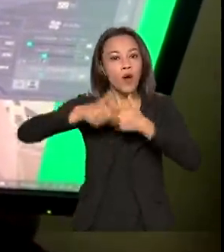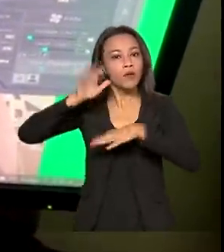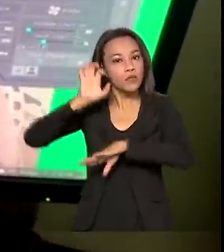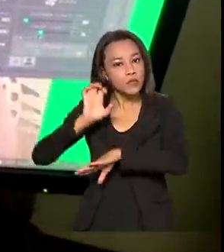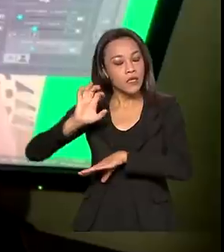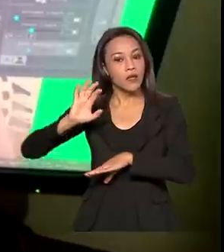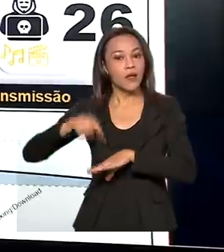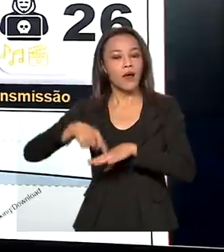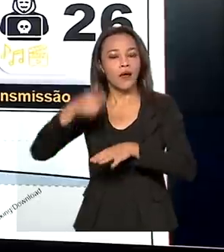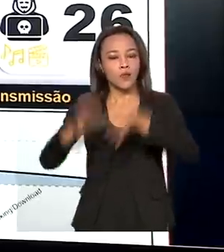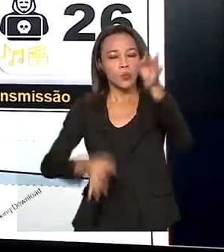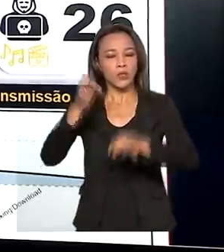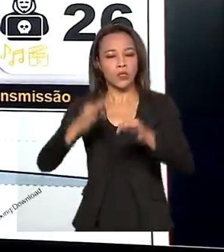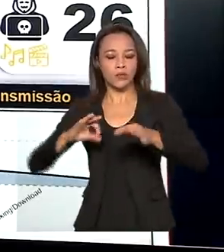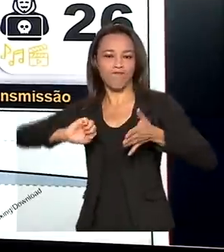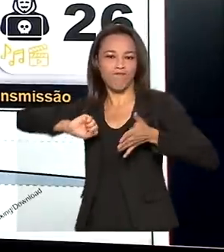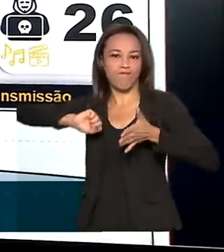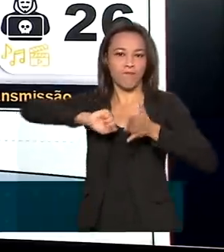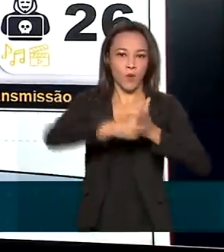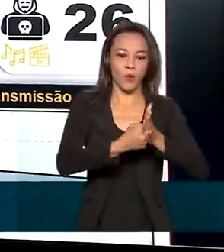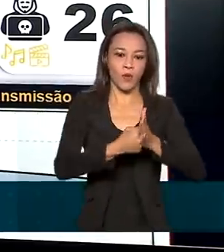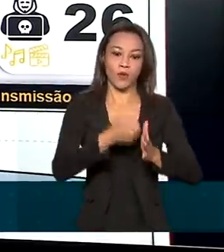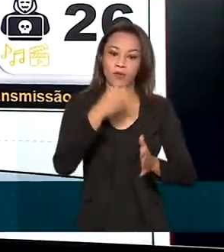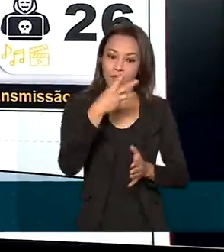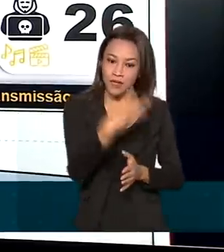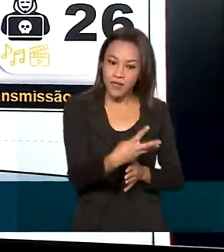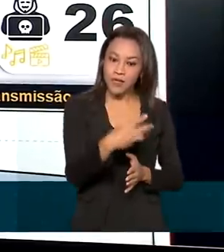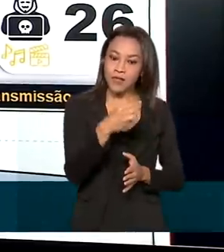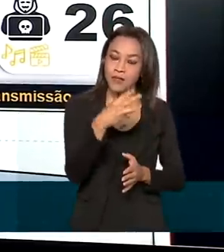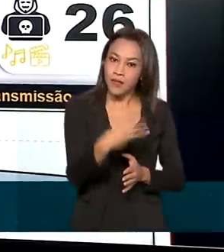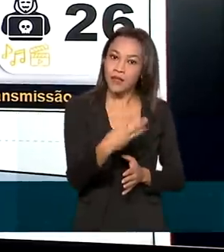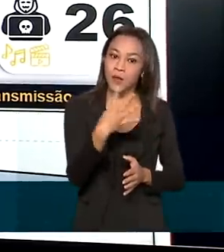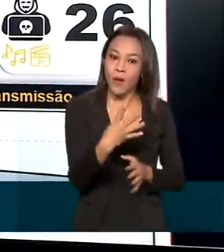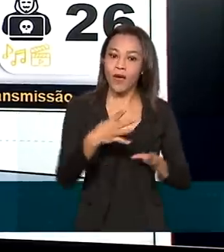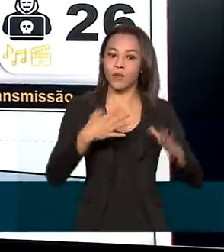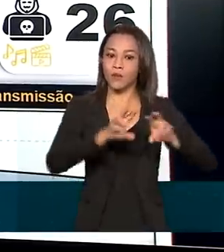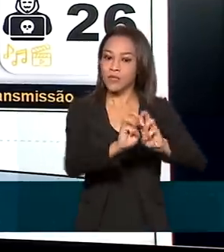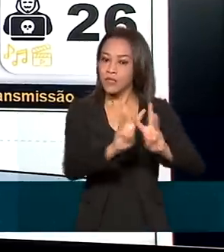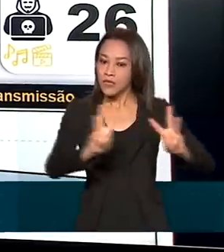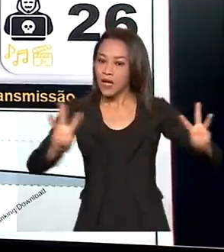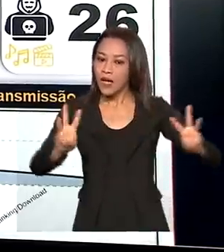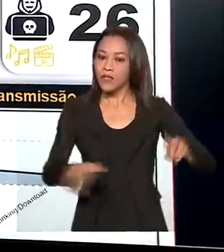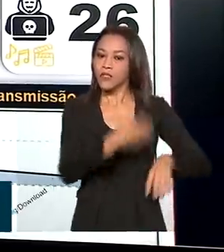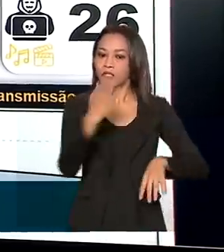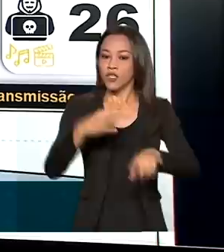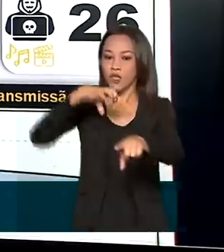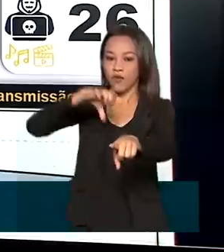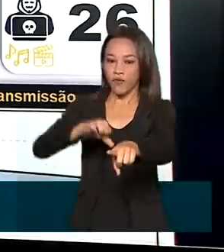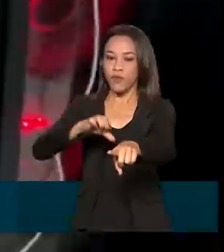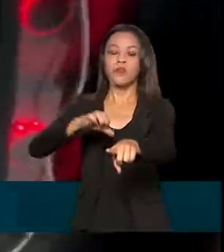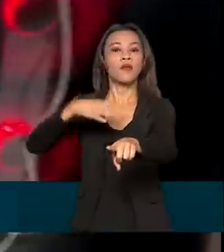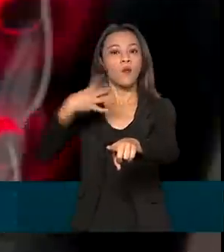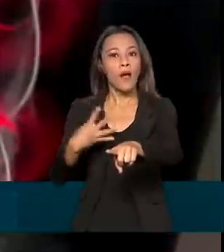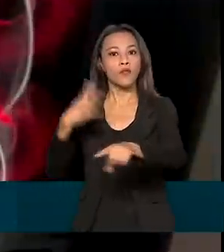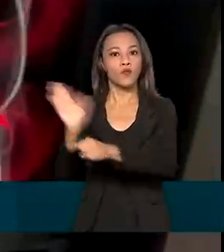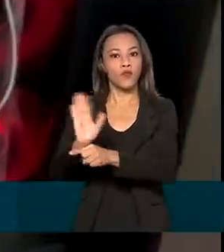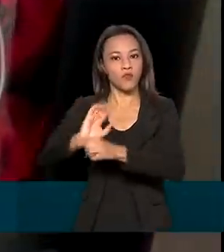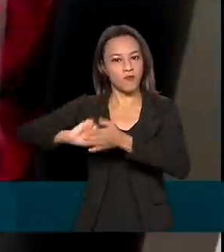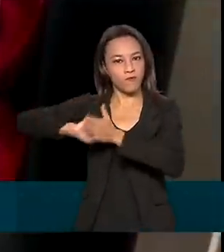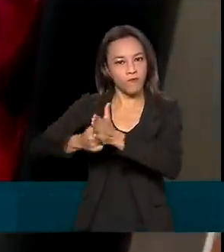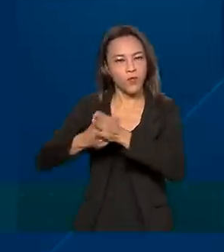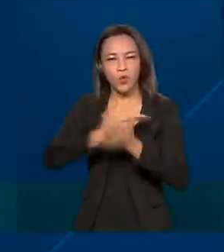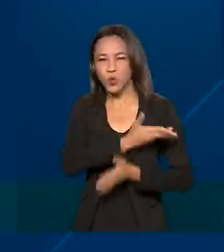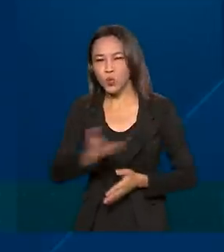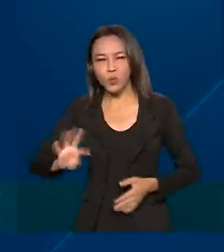bloqueou 334 sites e 94 aplicativos de filmes, séries e músicas, todos